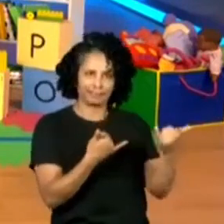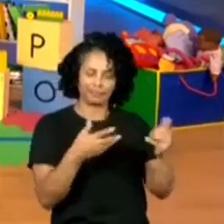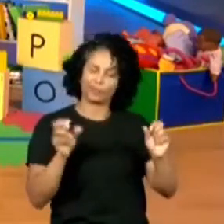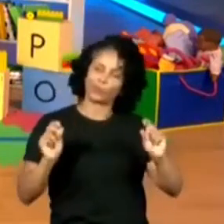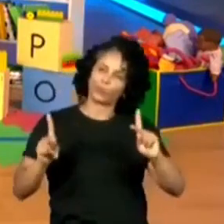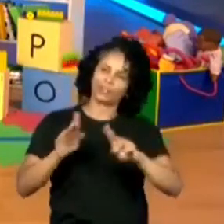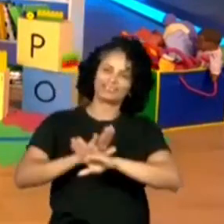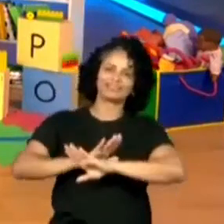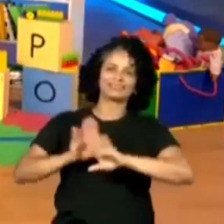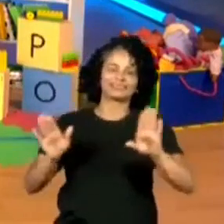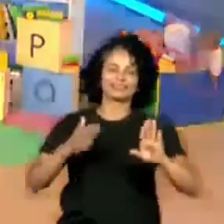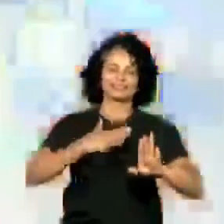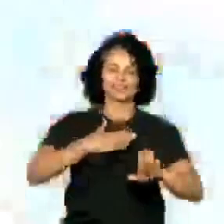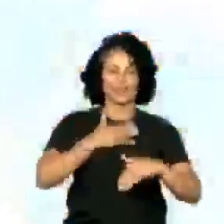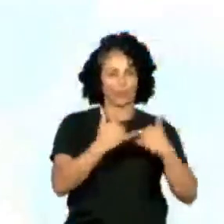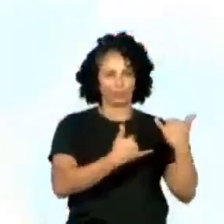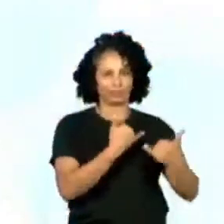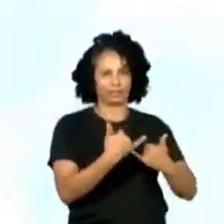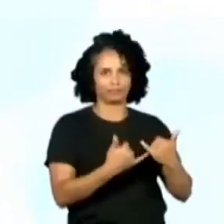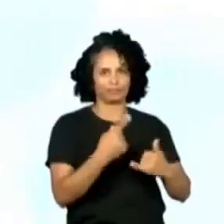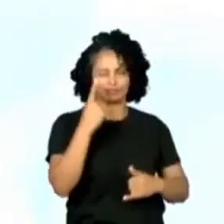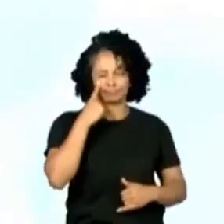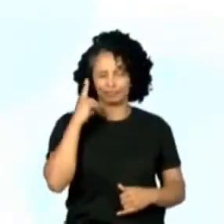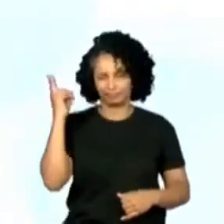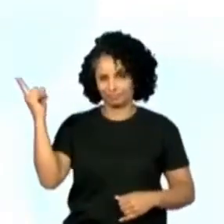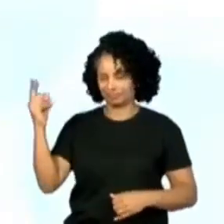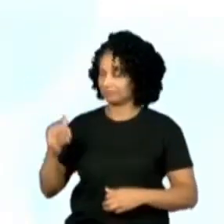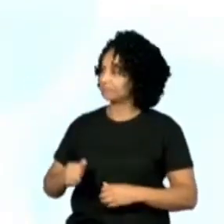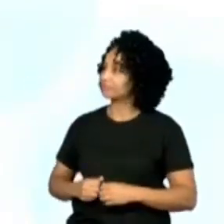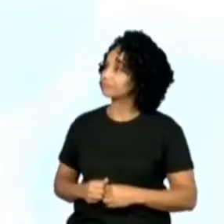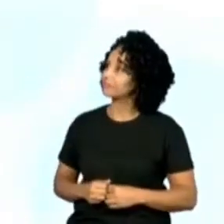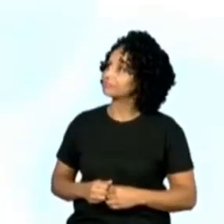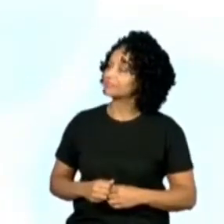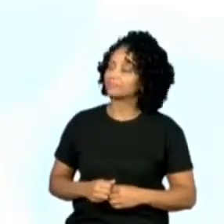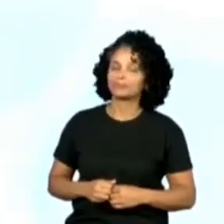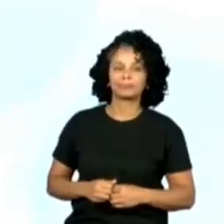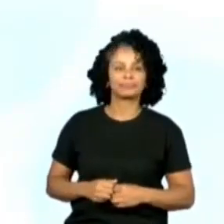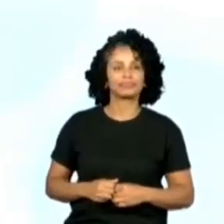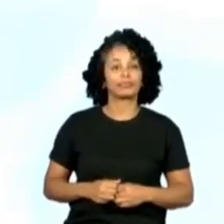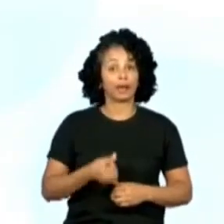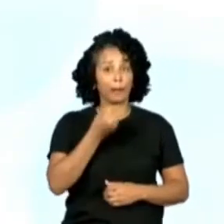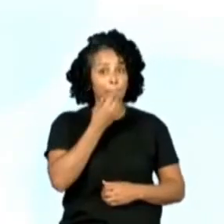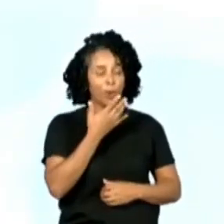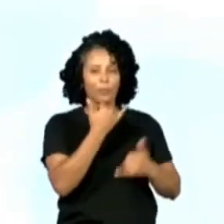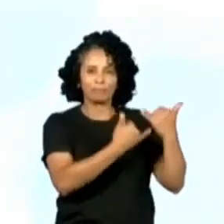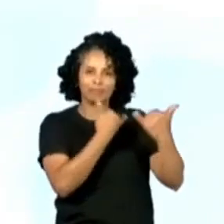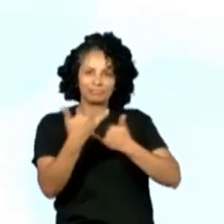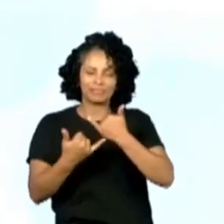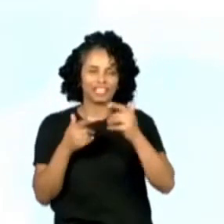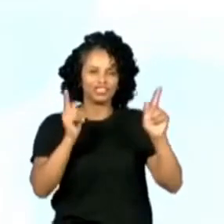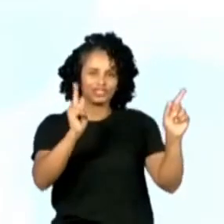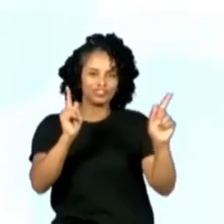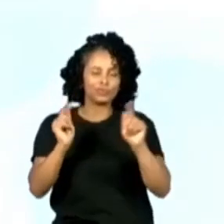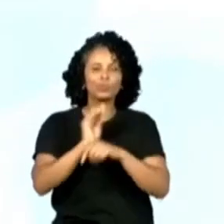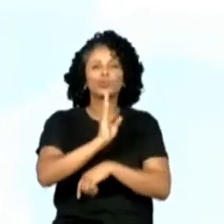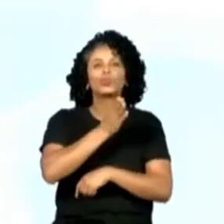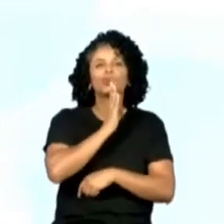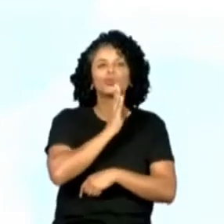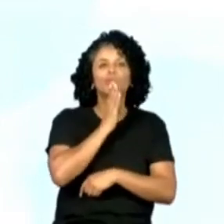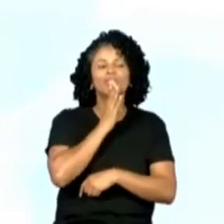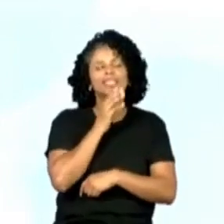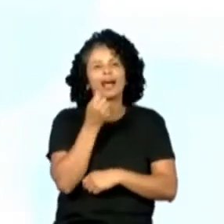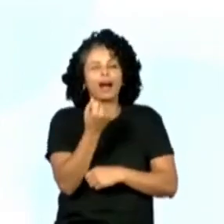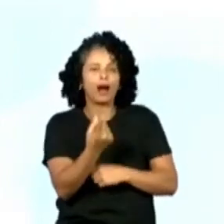gosto de brincadeira. Ai, meu Deus. A brincadeira é a seguinte. Bota na telinha. Que tal realizarmos uma dinâmica bem divertida para conhecermos